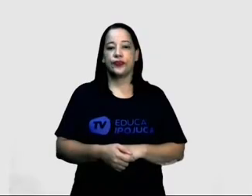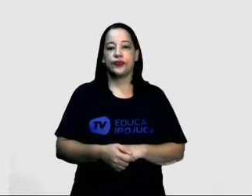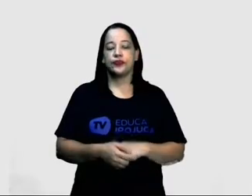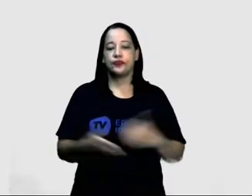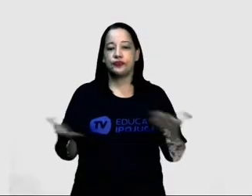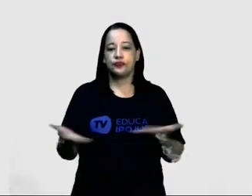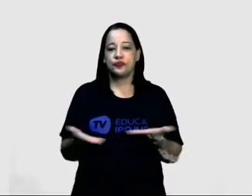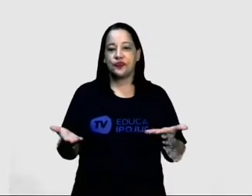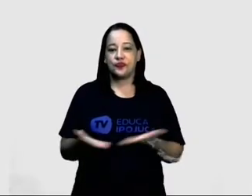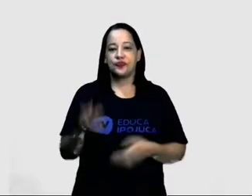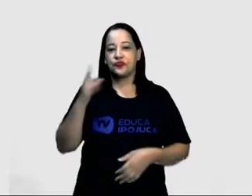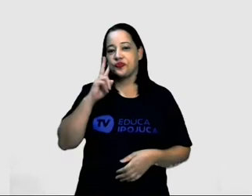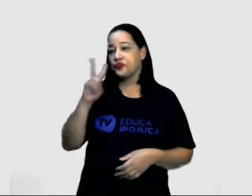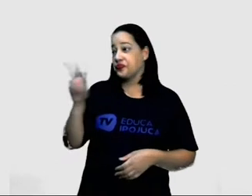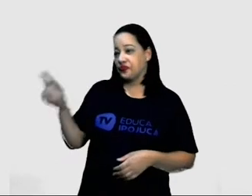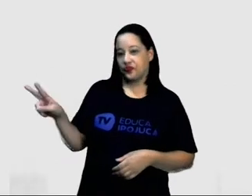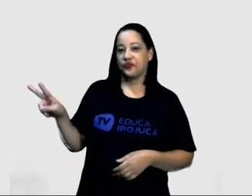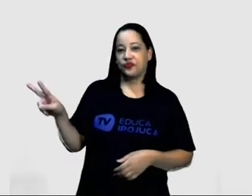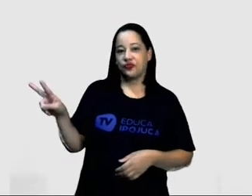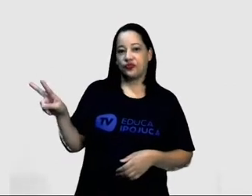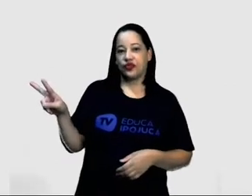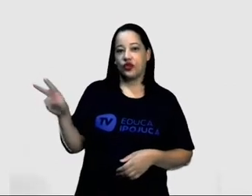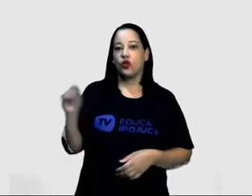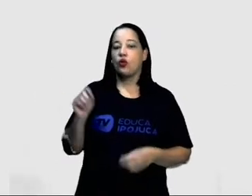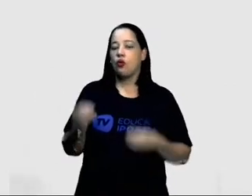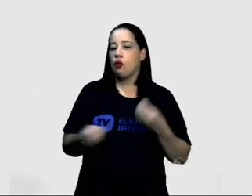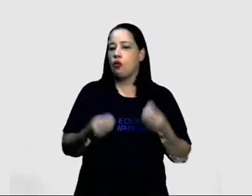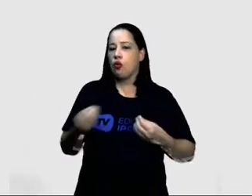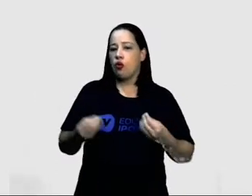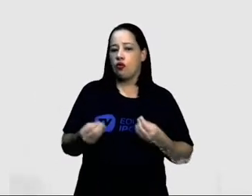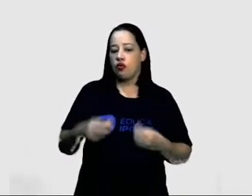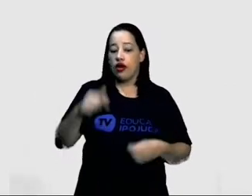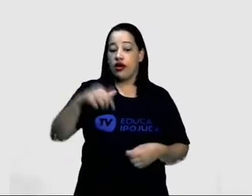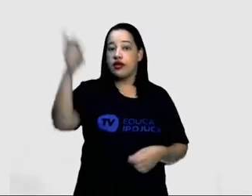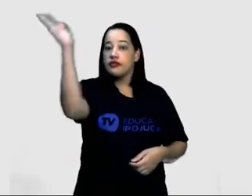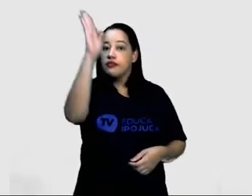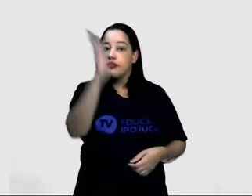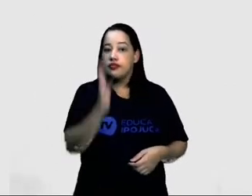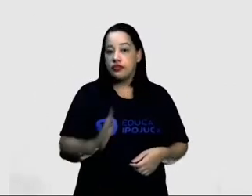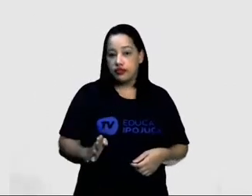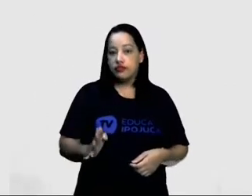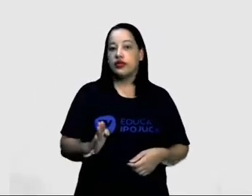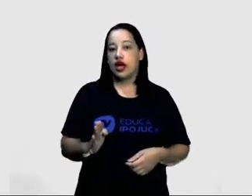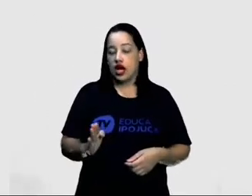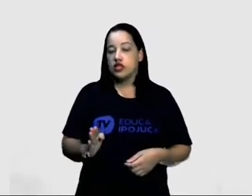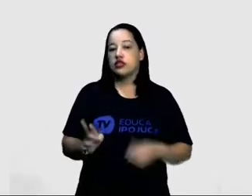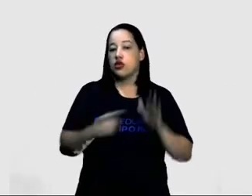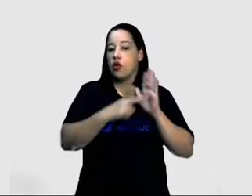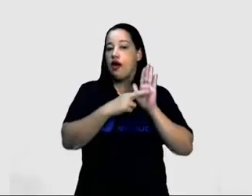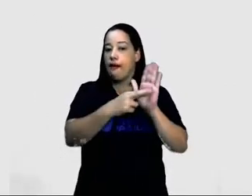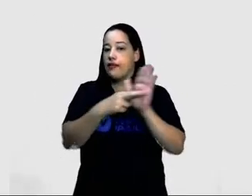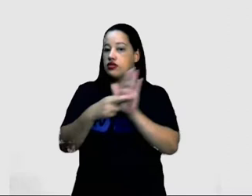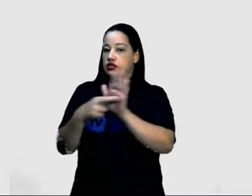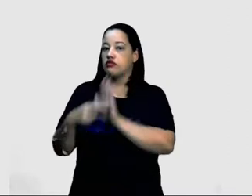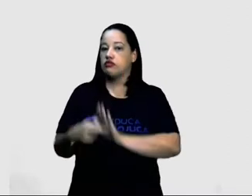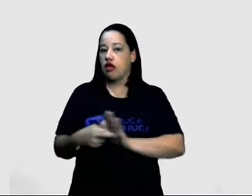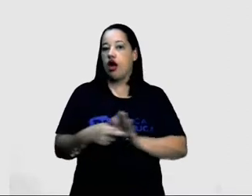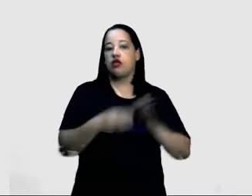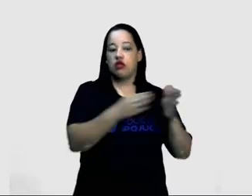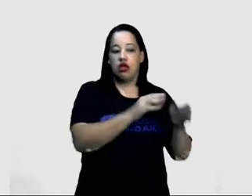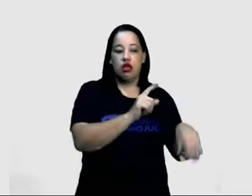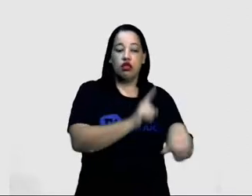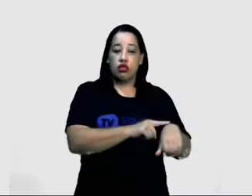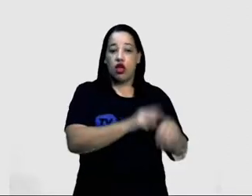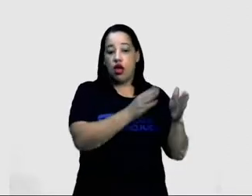Agora, nós vamos ver como o Brasil está representado em diferentes épocas em